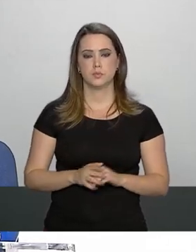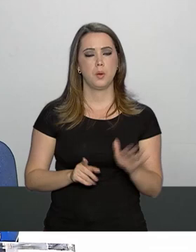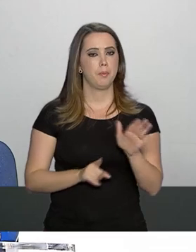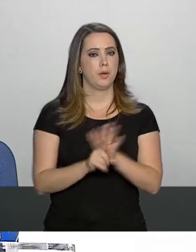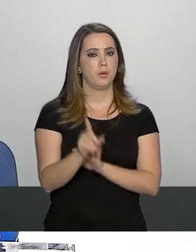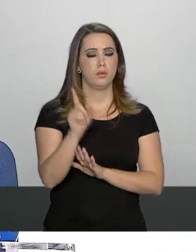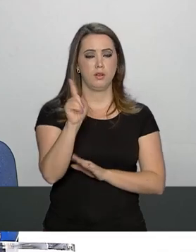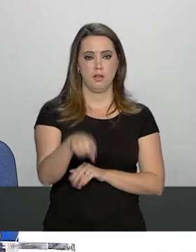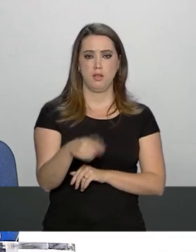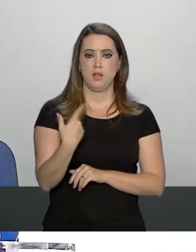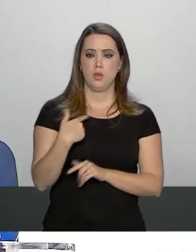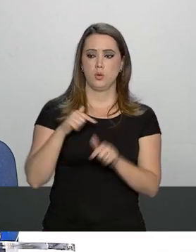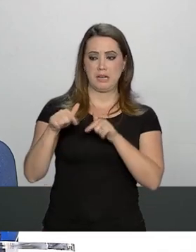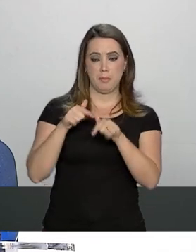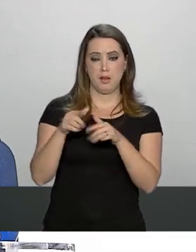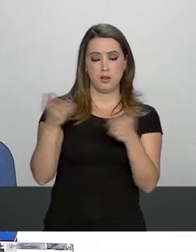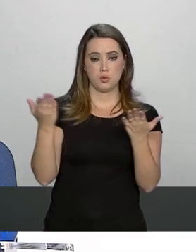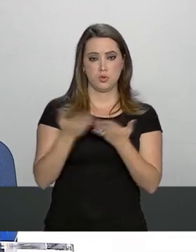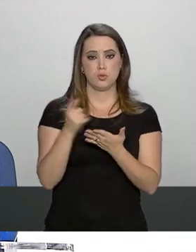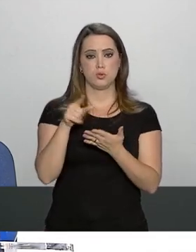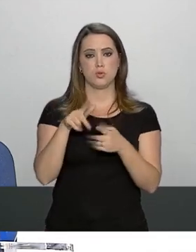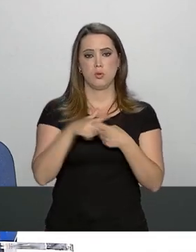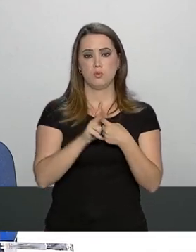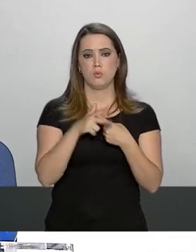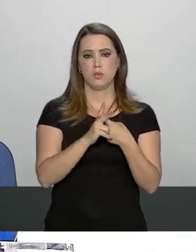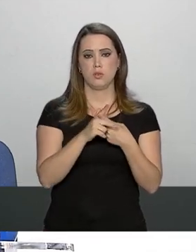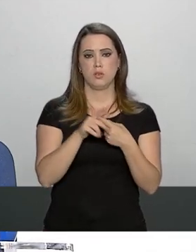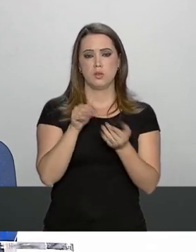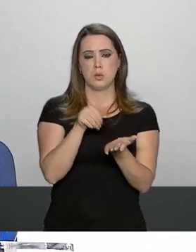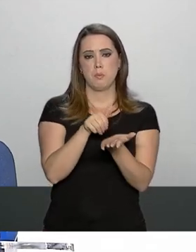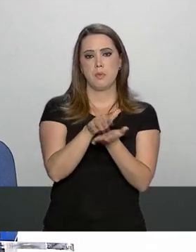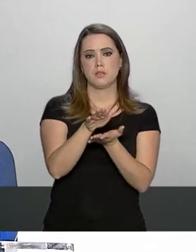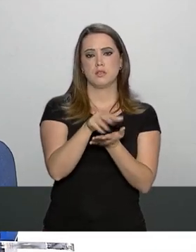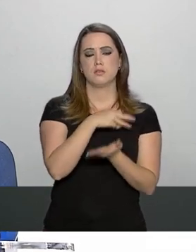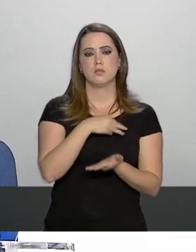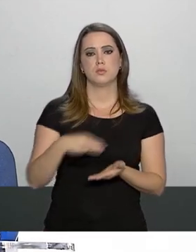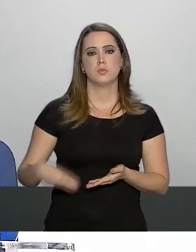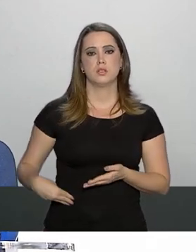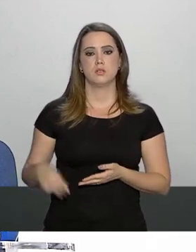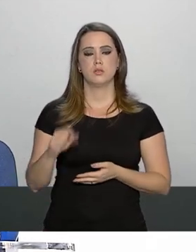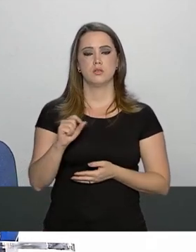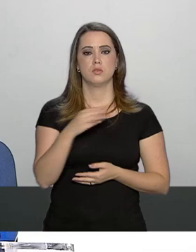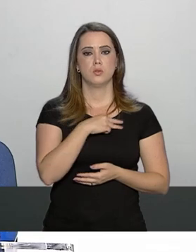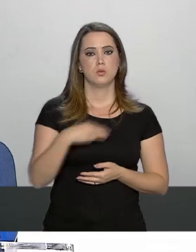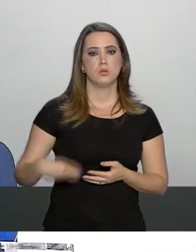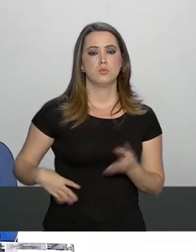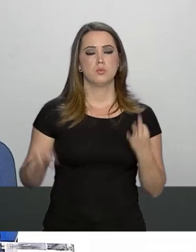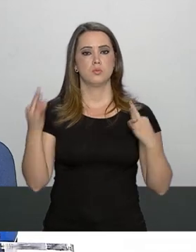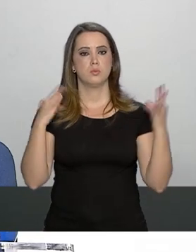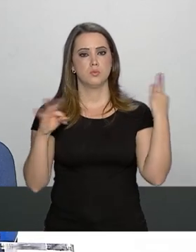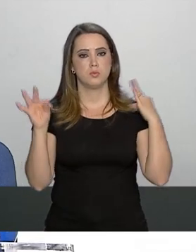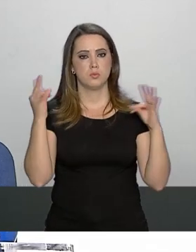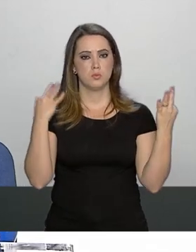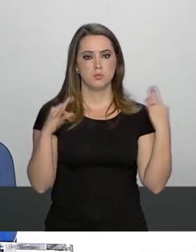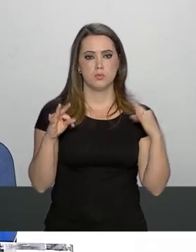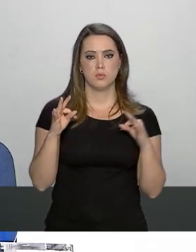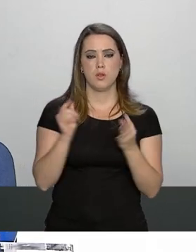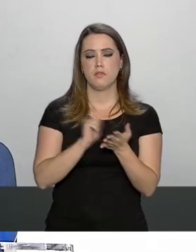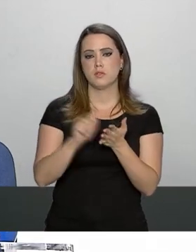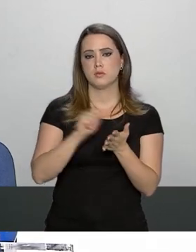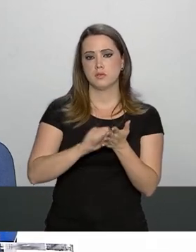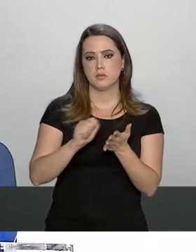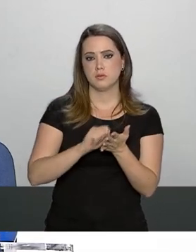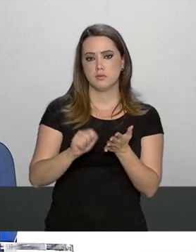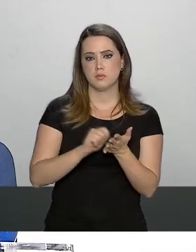informação que eu tenho é que é uma correção a respeito da exoneração do ministro do turismo foi assinada